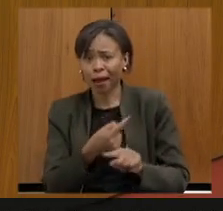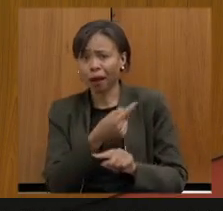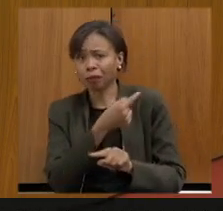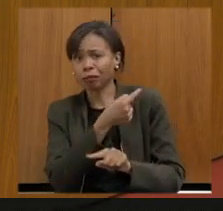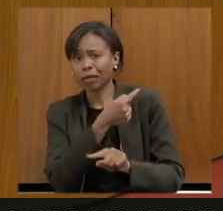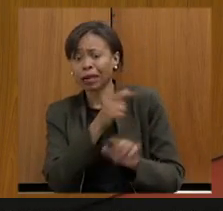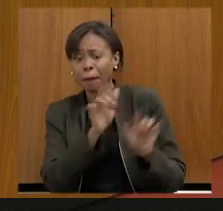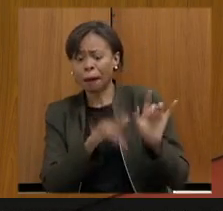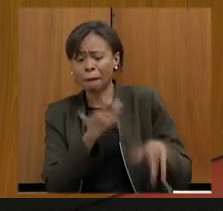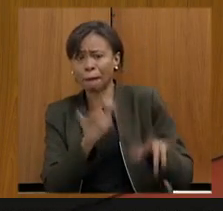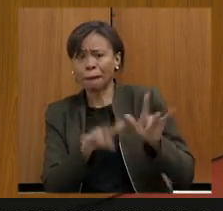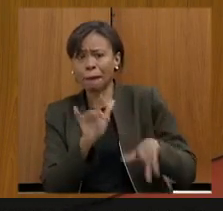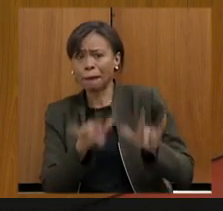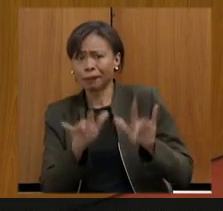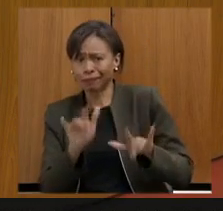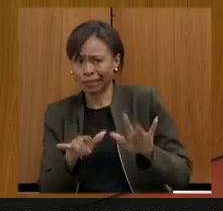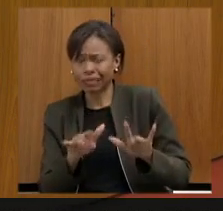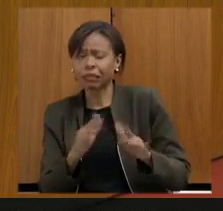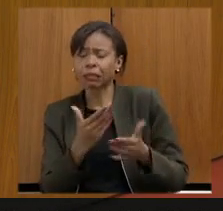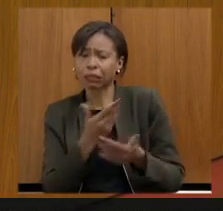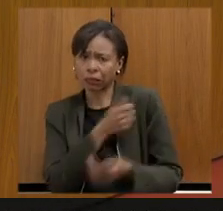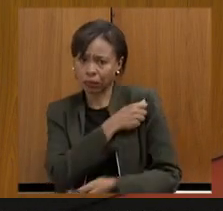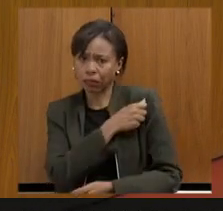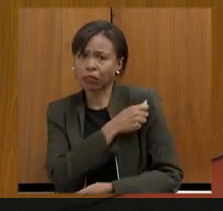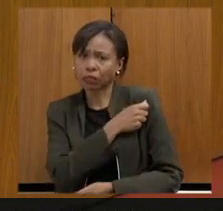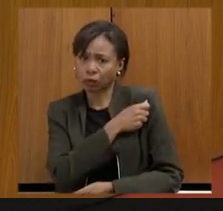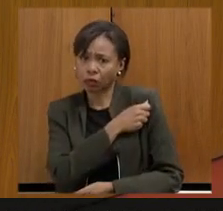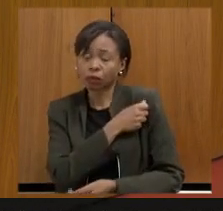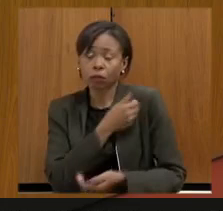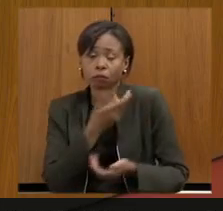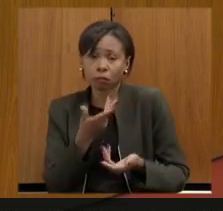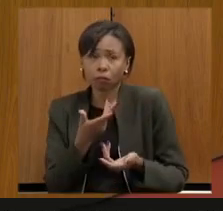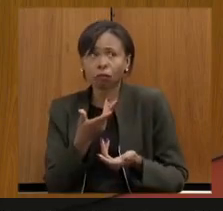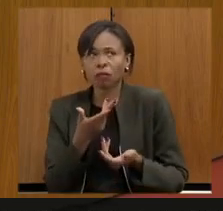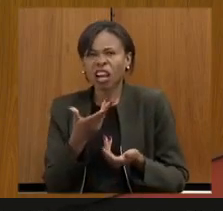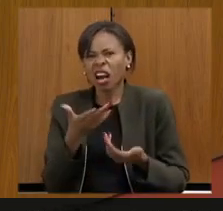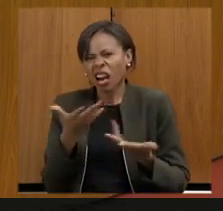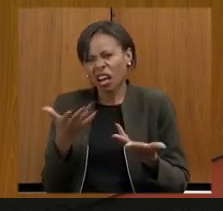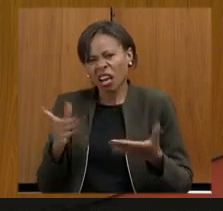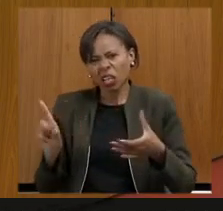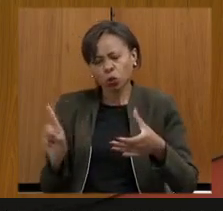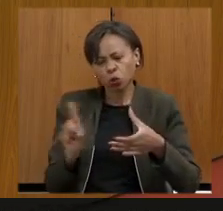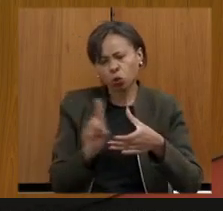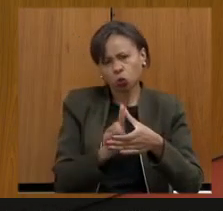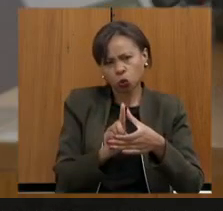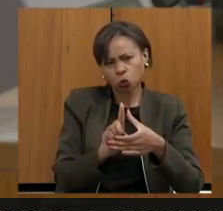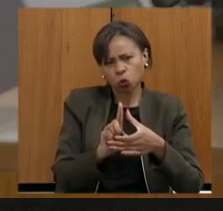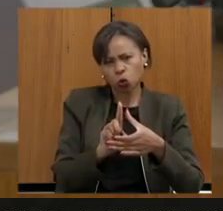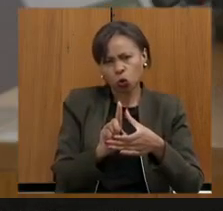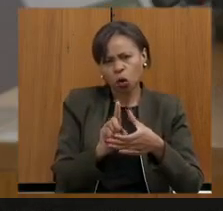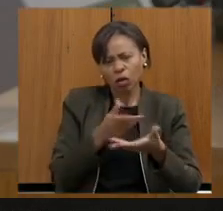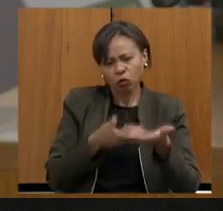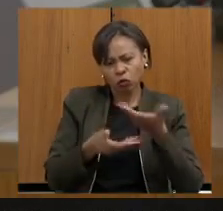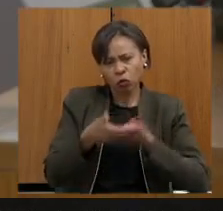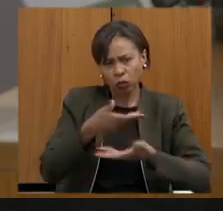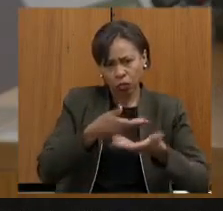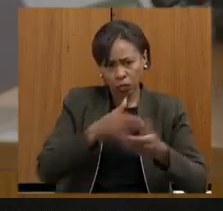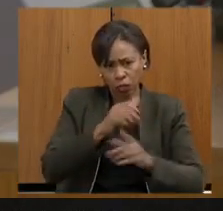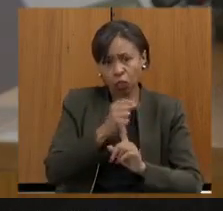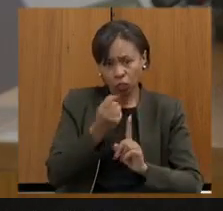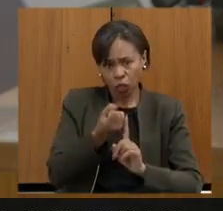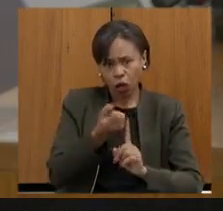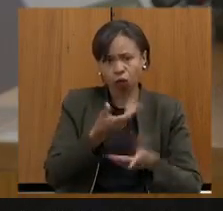da sala de aula e a socialização para o nível do aluno da escola pública é muito